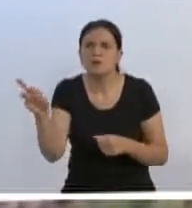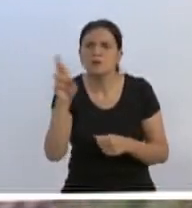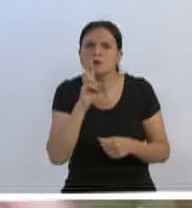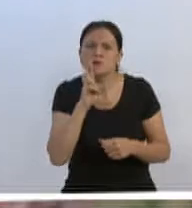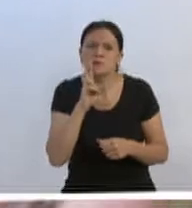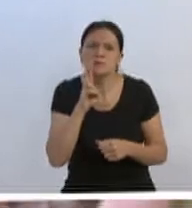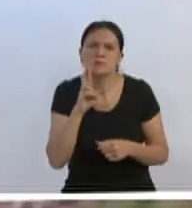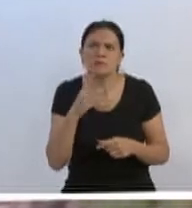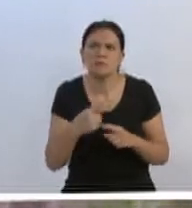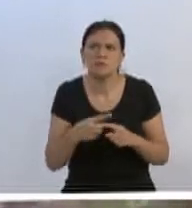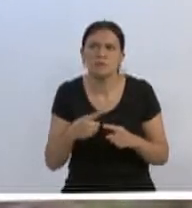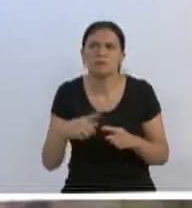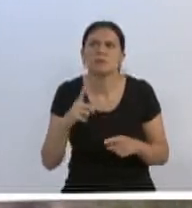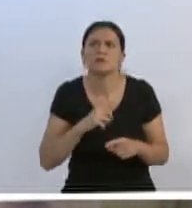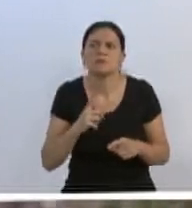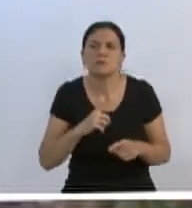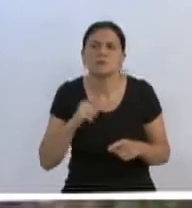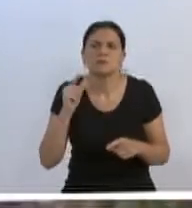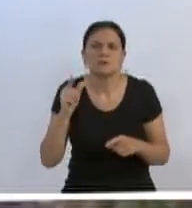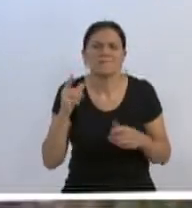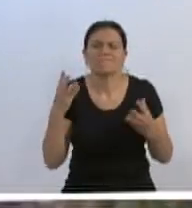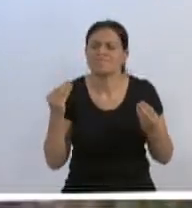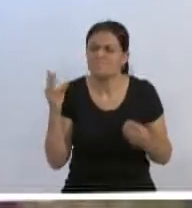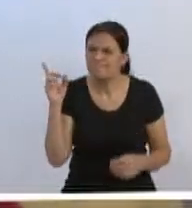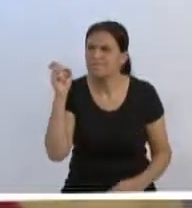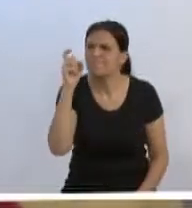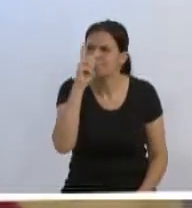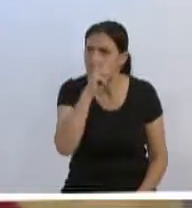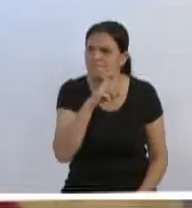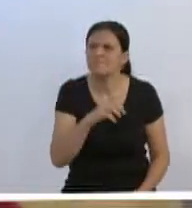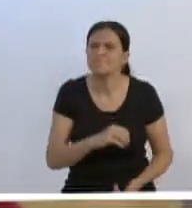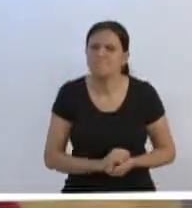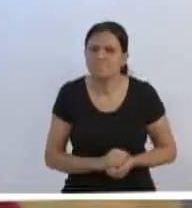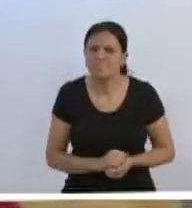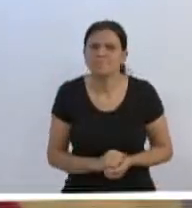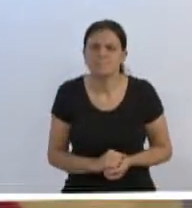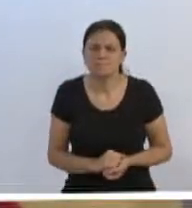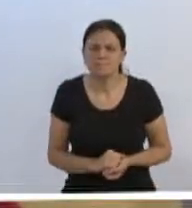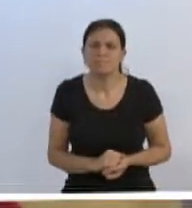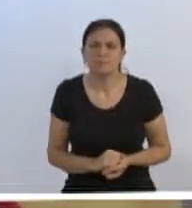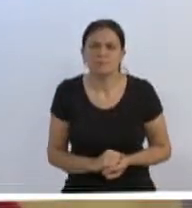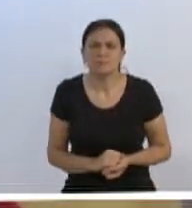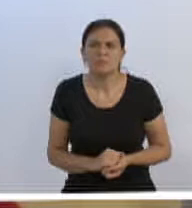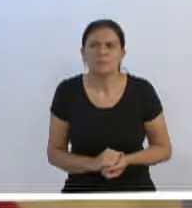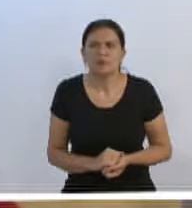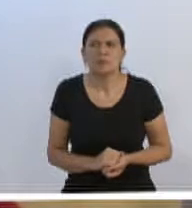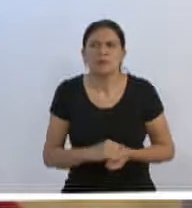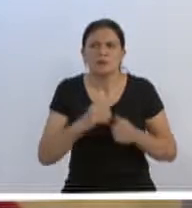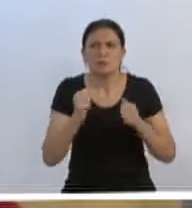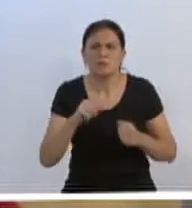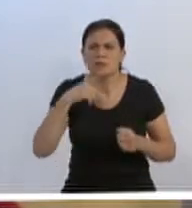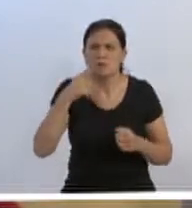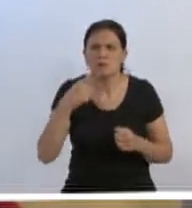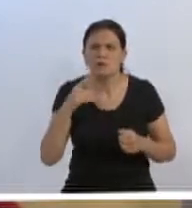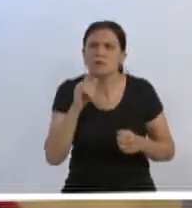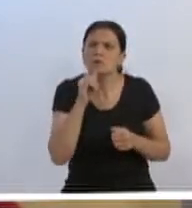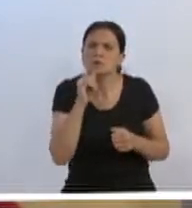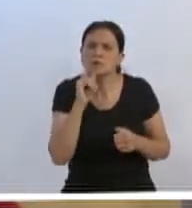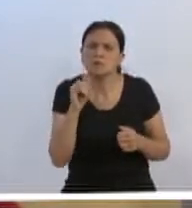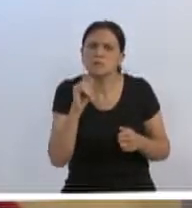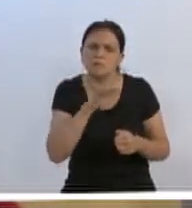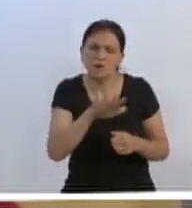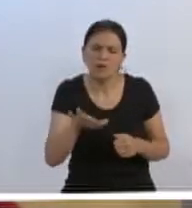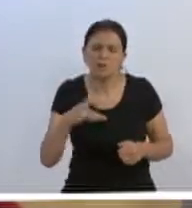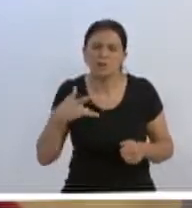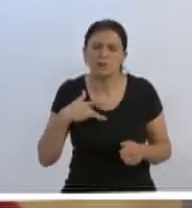demandas. Porque tem uns aí que está difícil, senhores vereadores. Tem uns aí que está difícil, em breve poderei falar. Como exemplo, posso dizer na área da